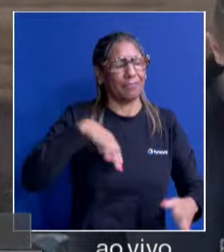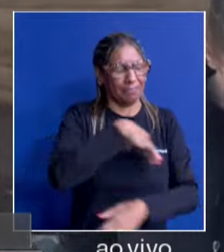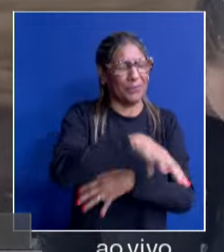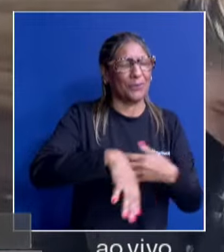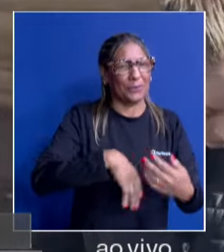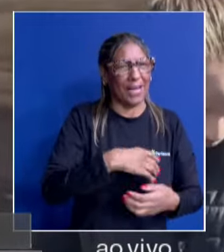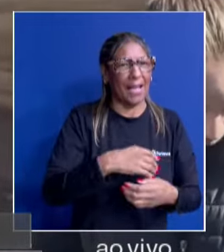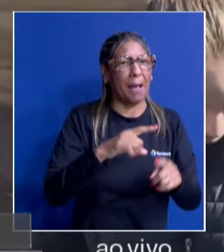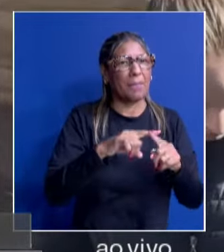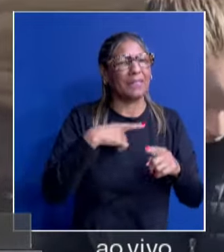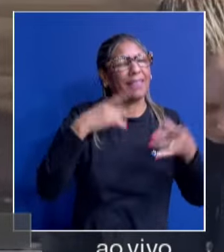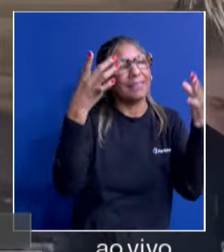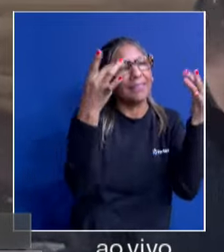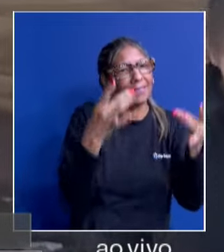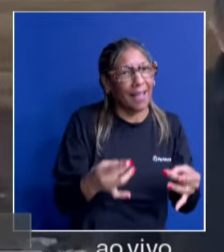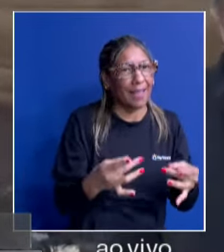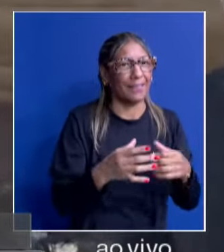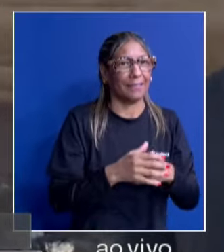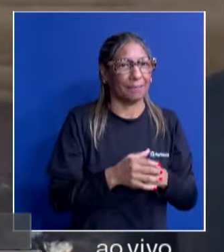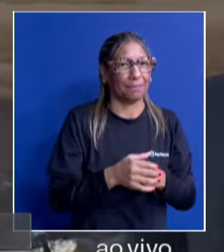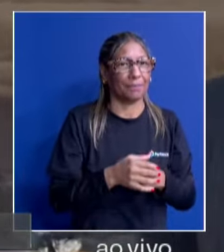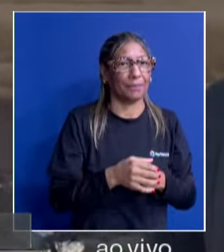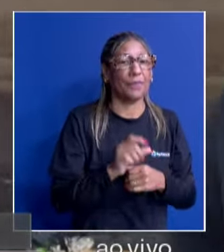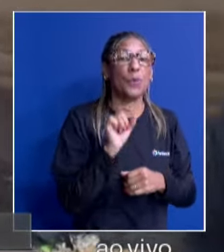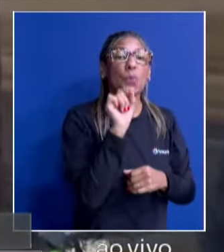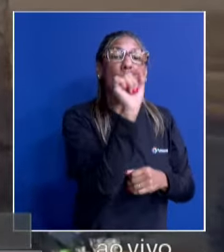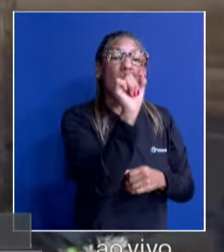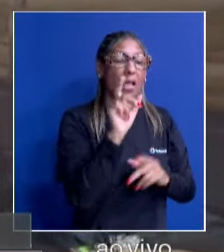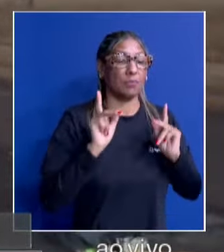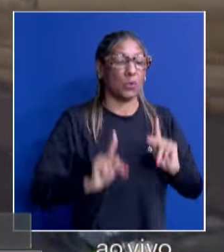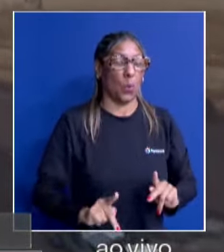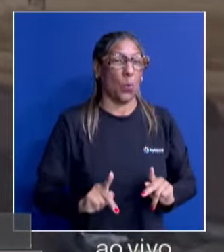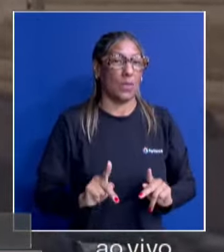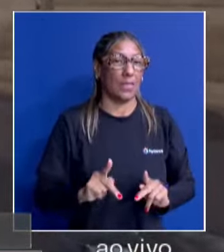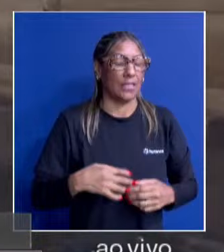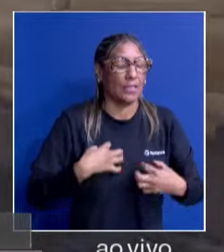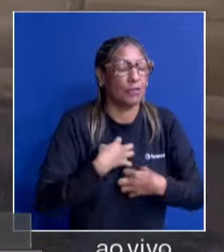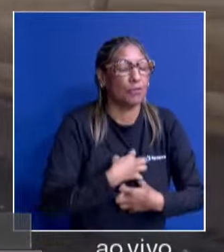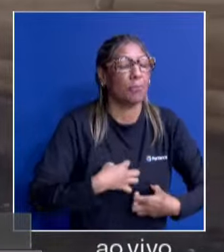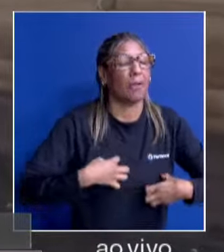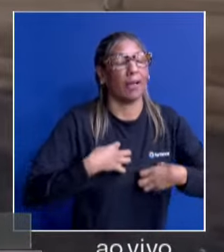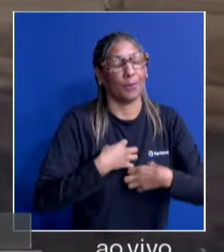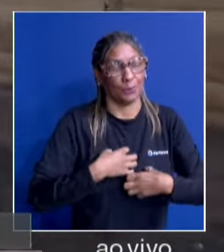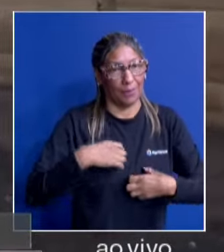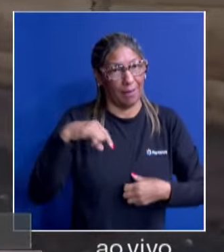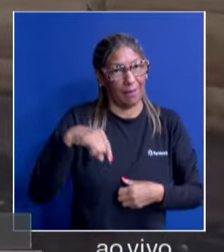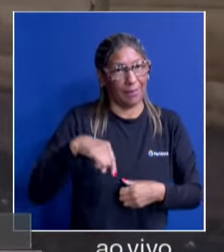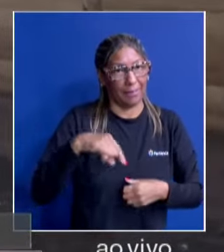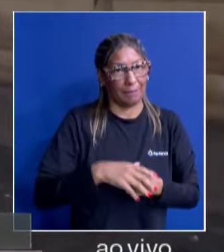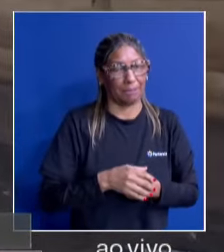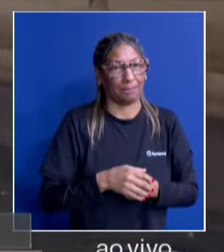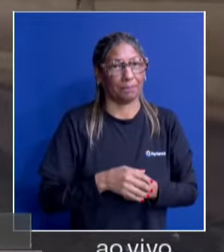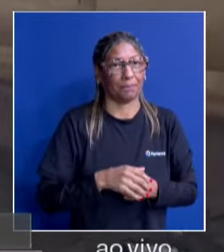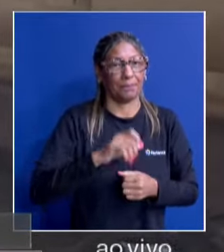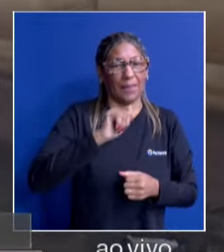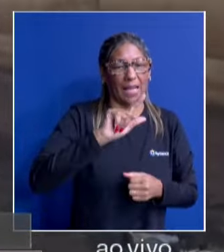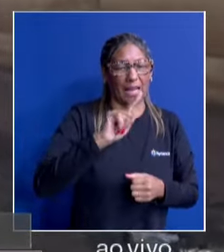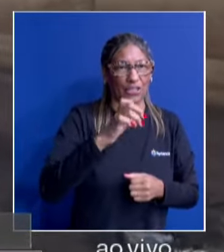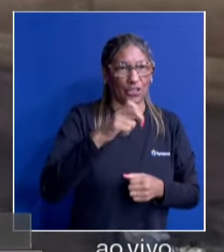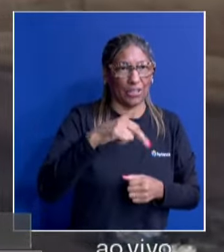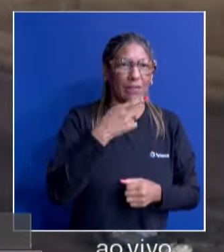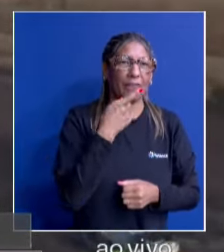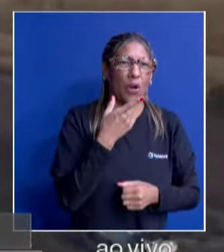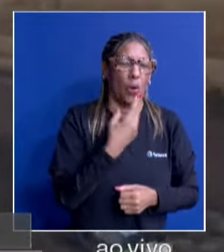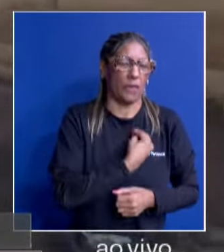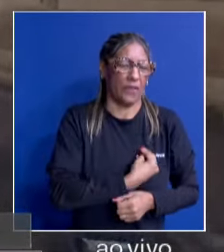E pega muitos detalhes, assim, do que as pessoas estão vivendo, né? E esse é sentimento aqui nesse momento. O Alexandre estava falando em doenças, falando em